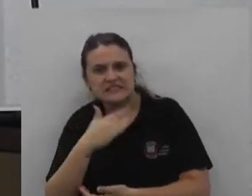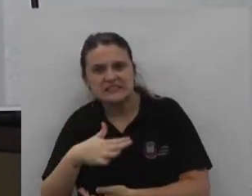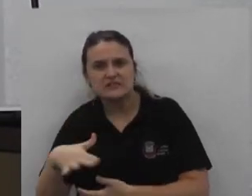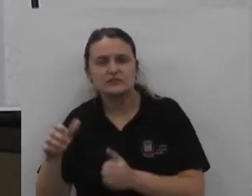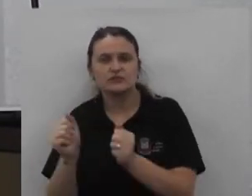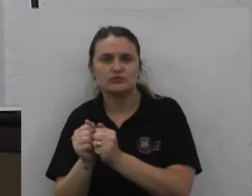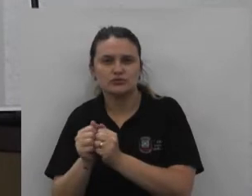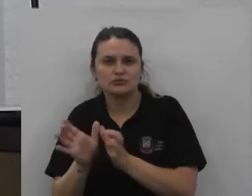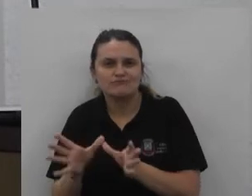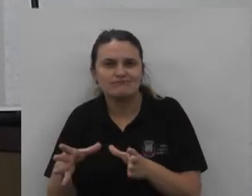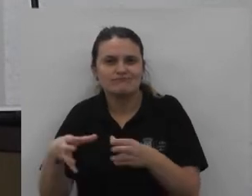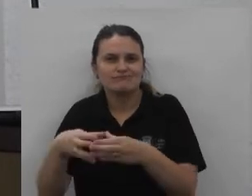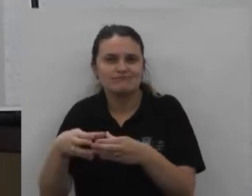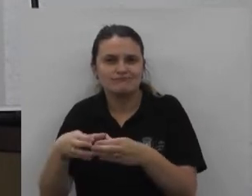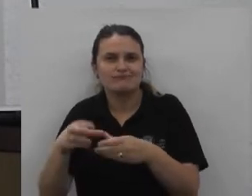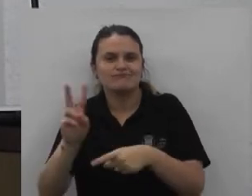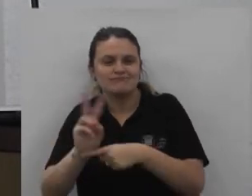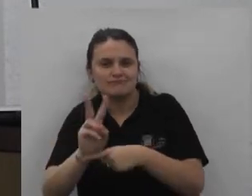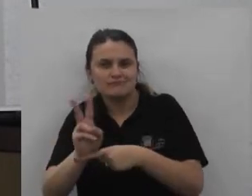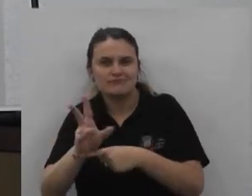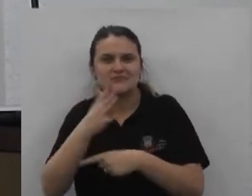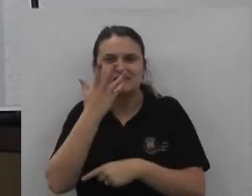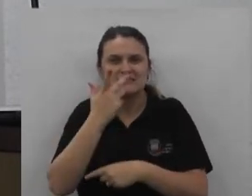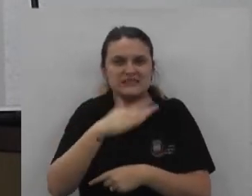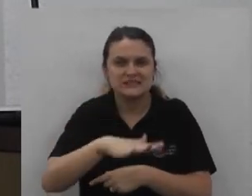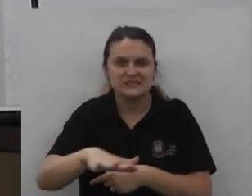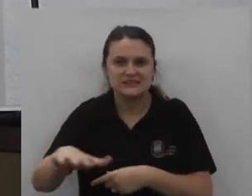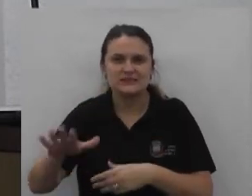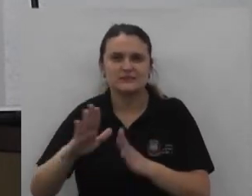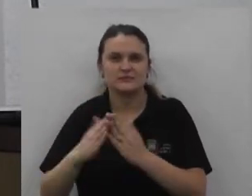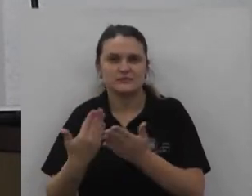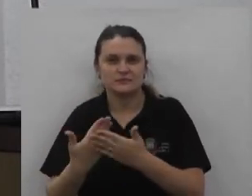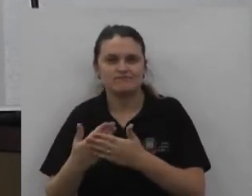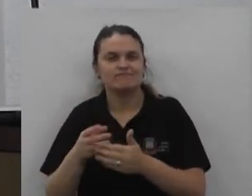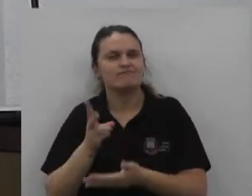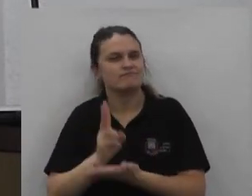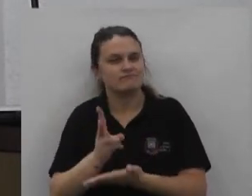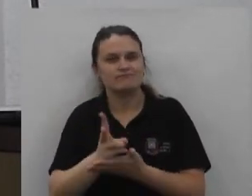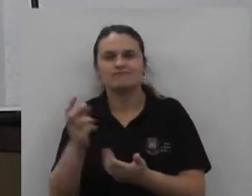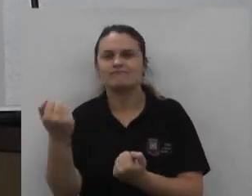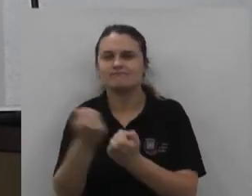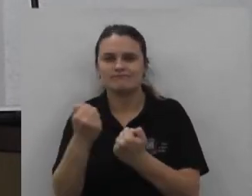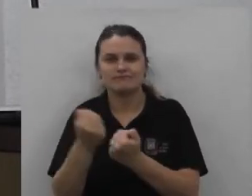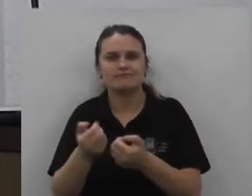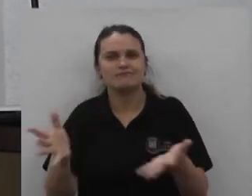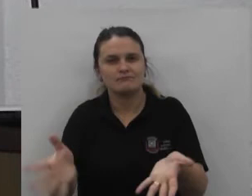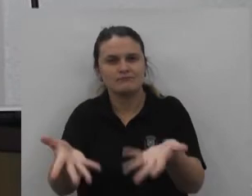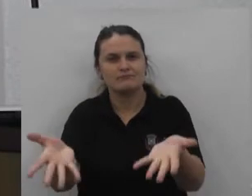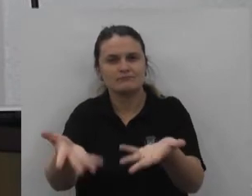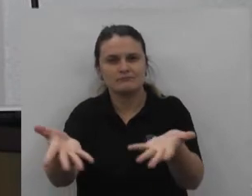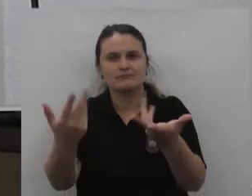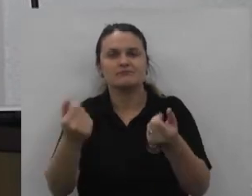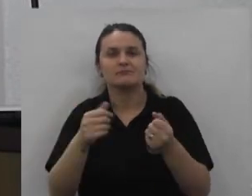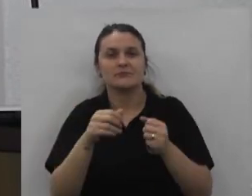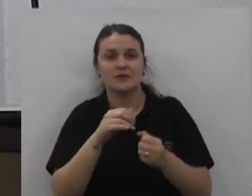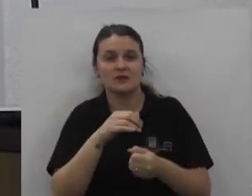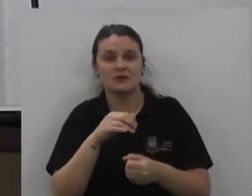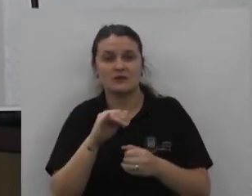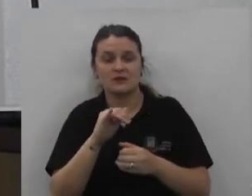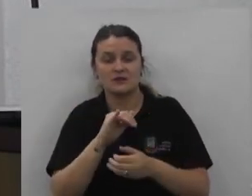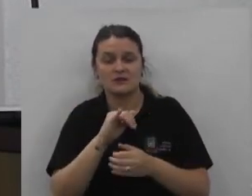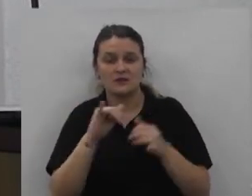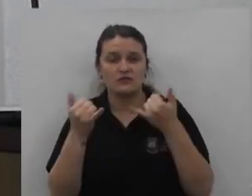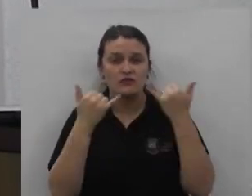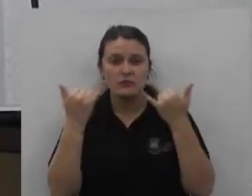equipes educacionais supervisoras do CEMEIS que auxiliam e colaboram para que os dados